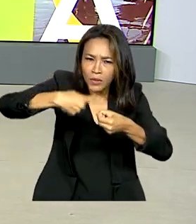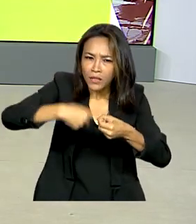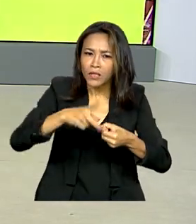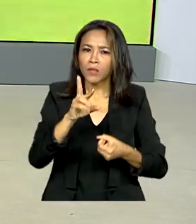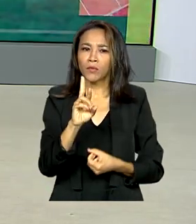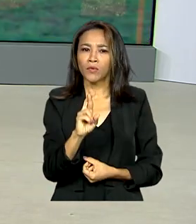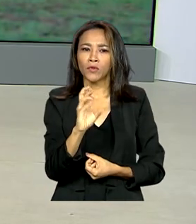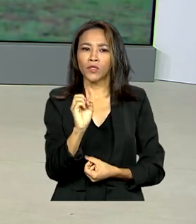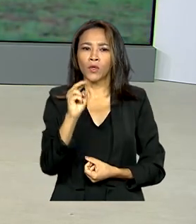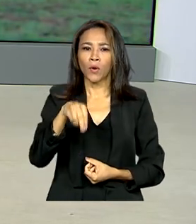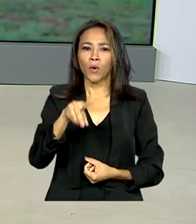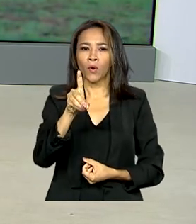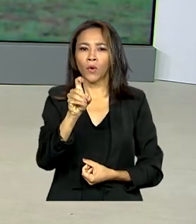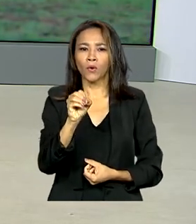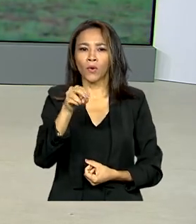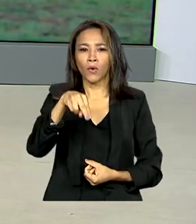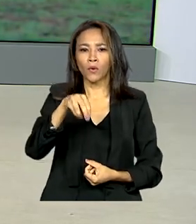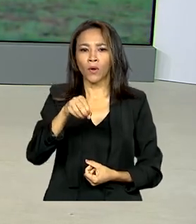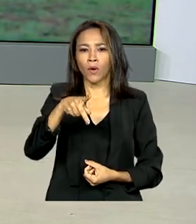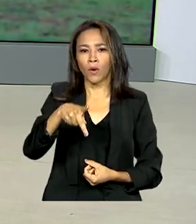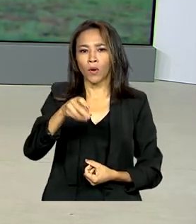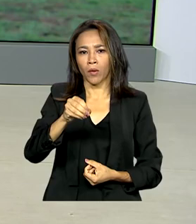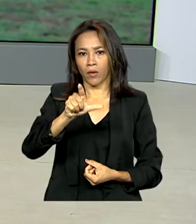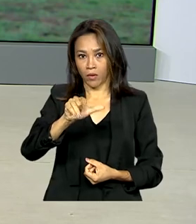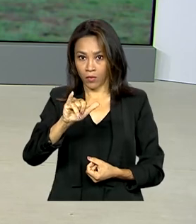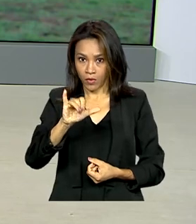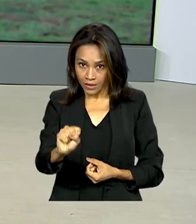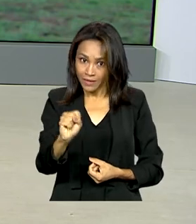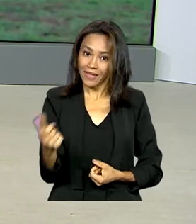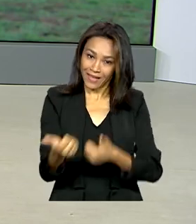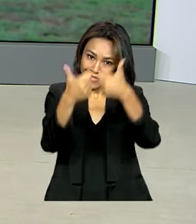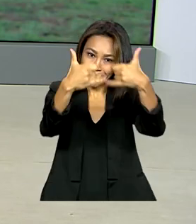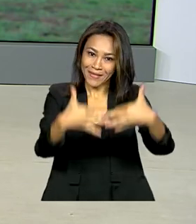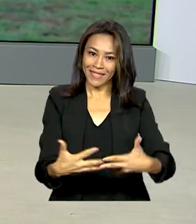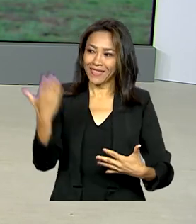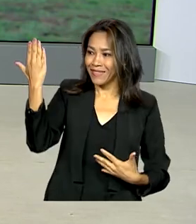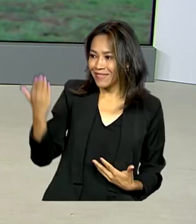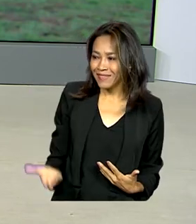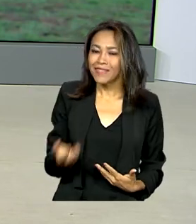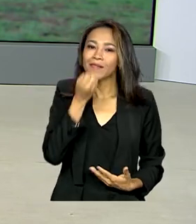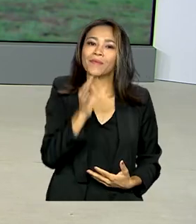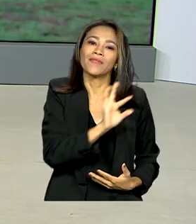Vamos até lá então. A repórter Sara Kines traz os detalhes para a gente. Bom dia, Sara.